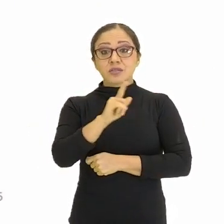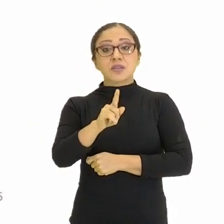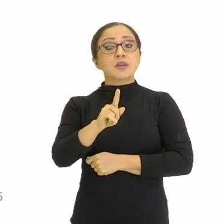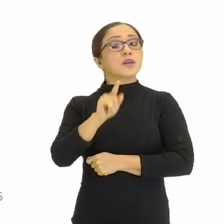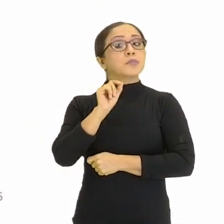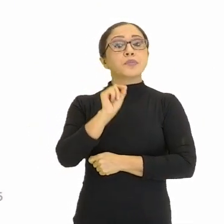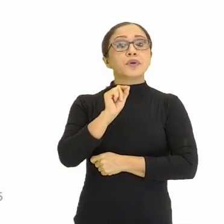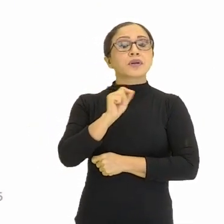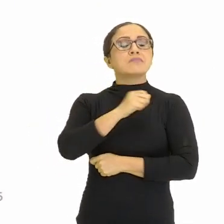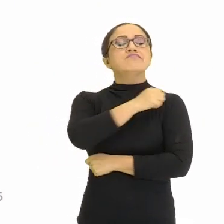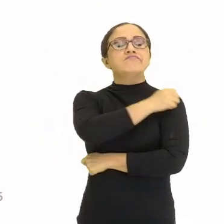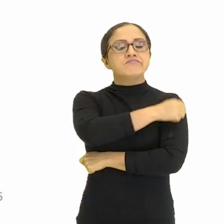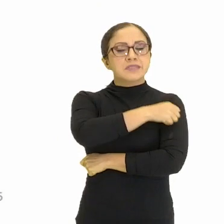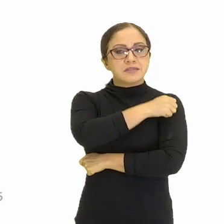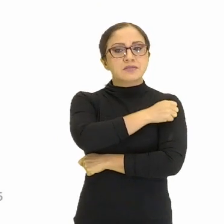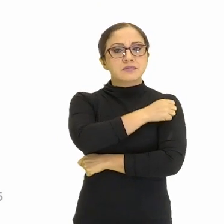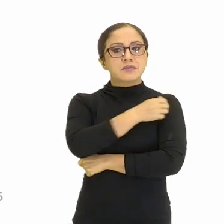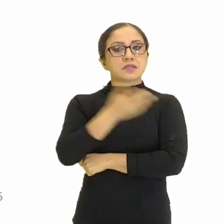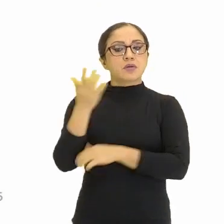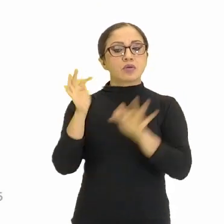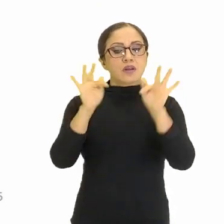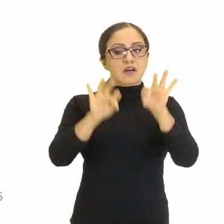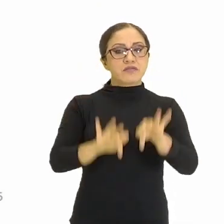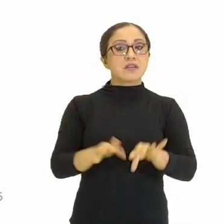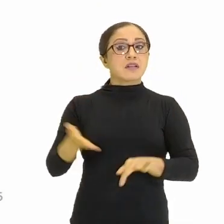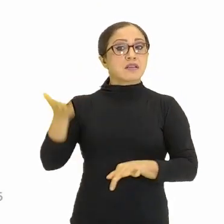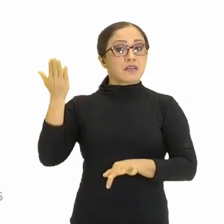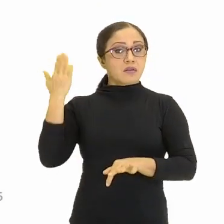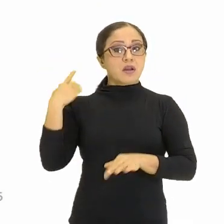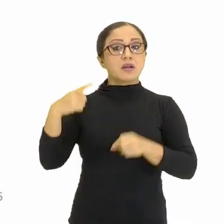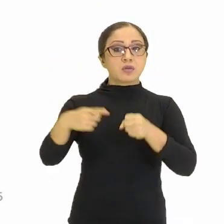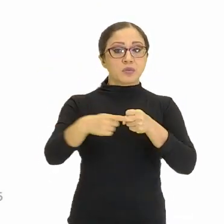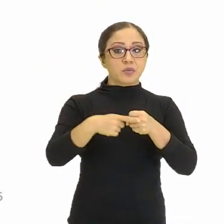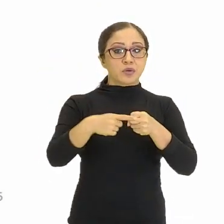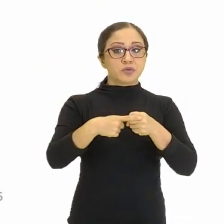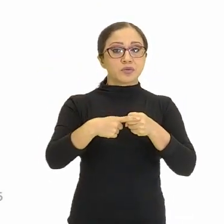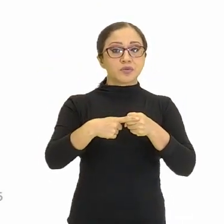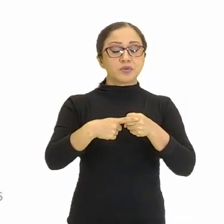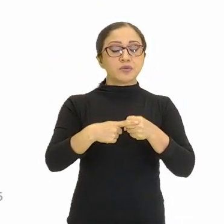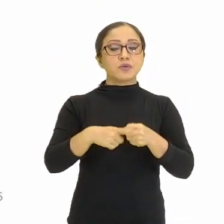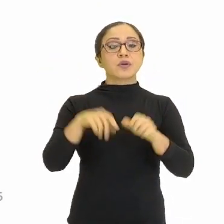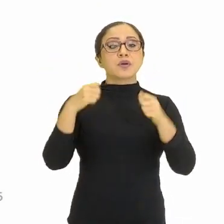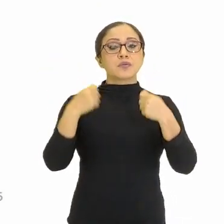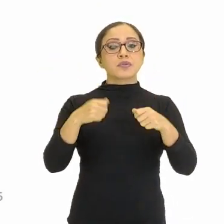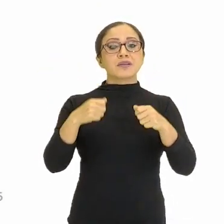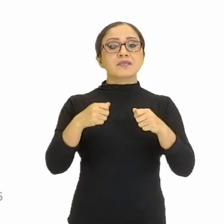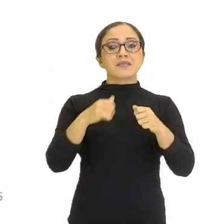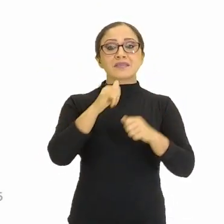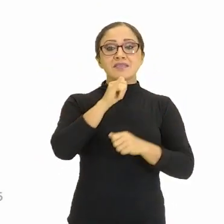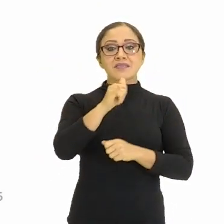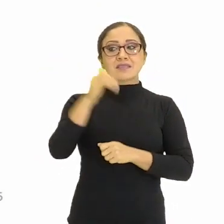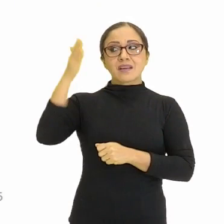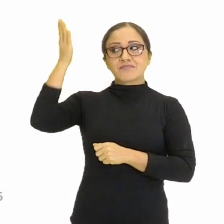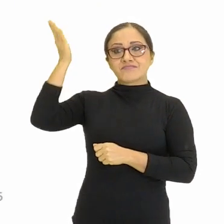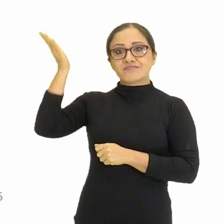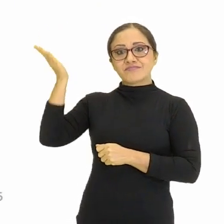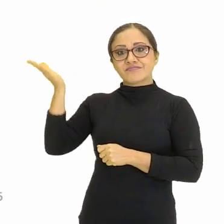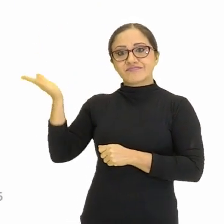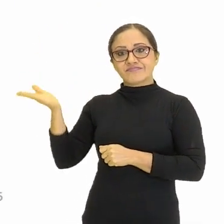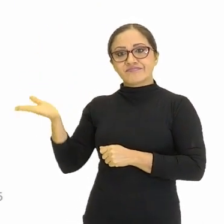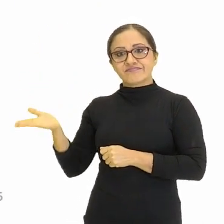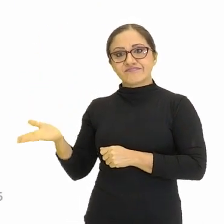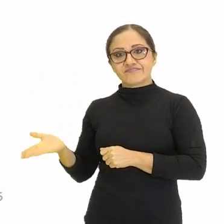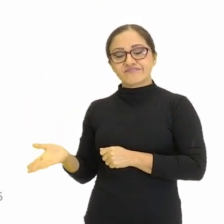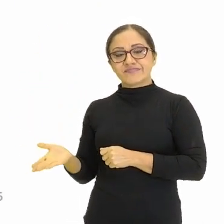aquela finalização que eu falei no módulo 1, ela precisa contar esse processo todo aí de construção